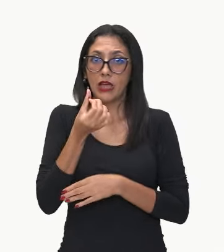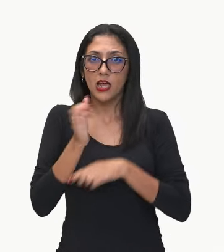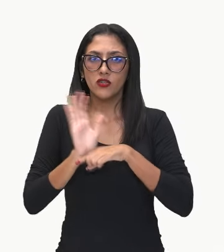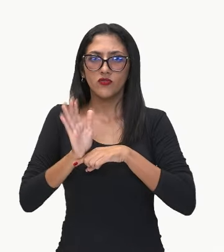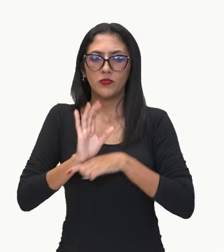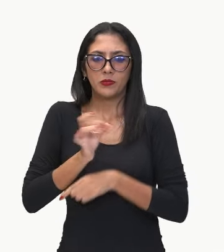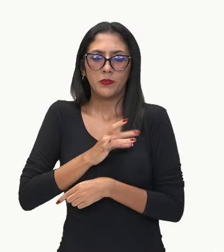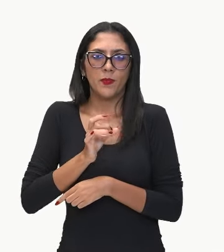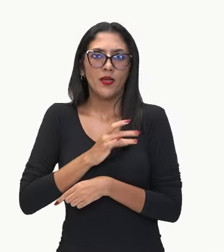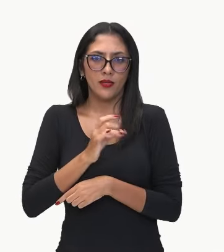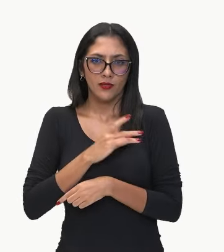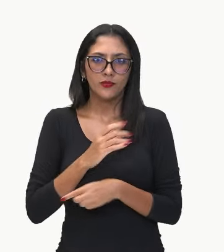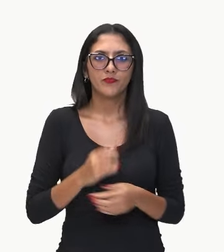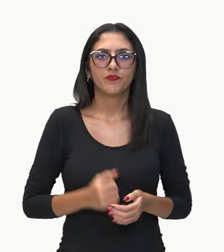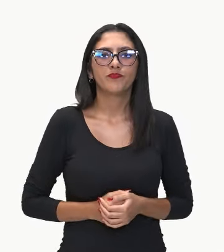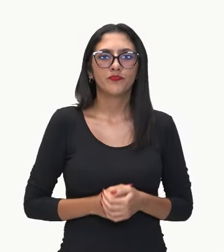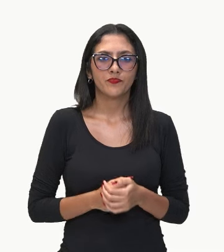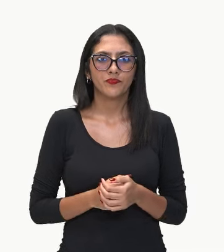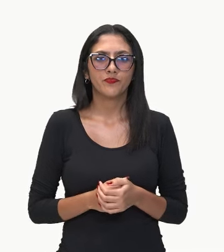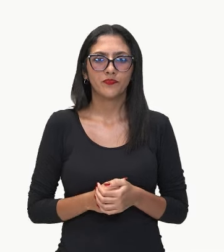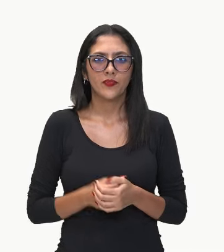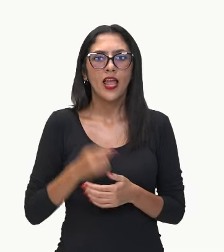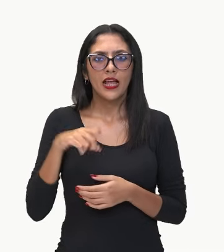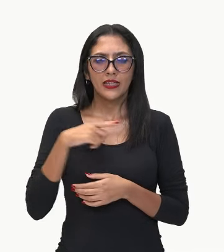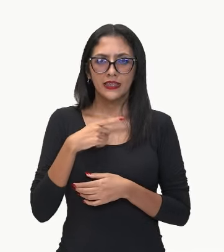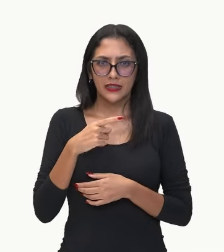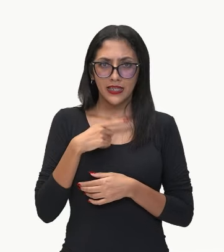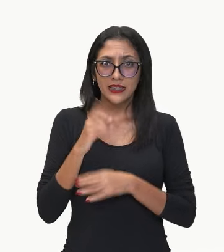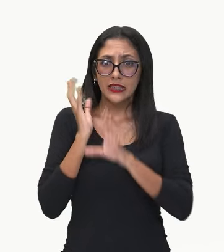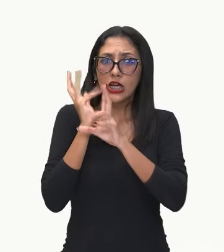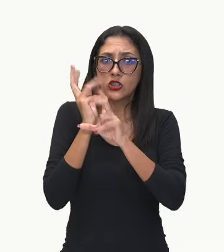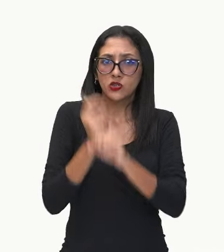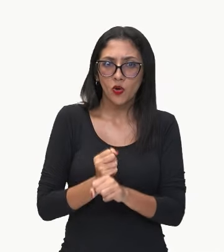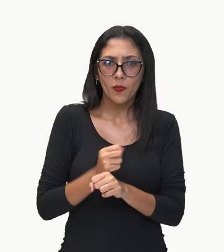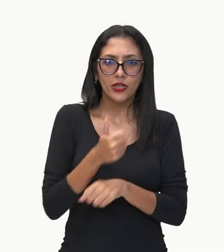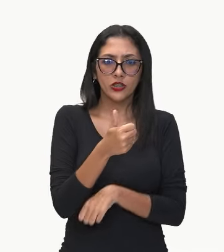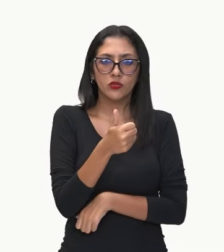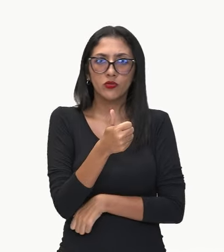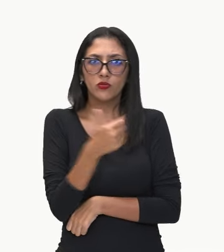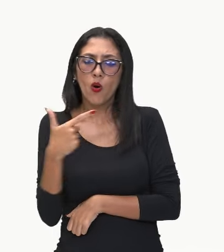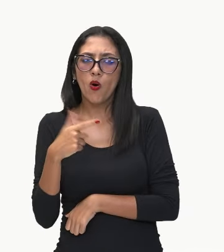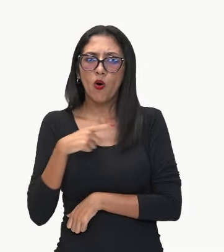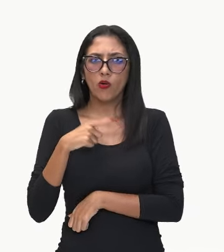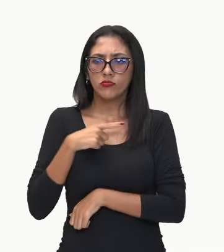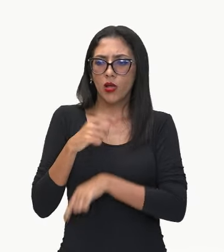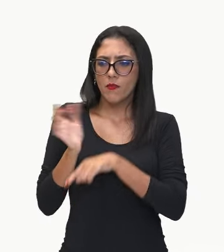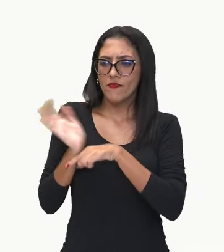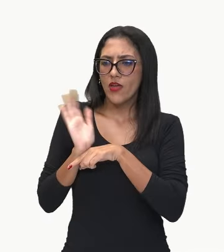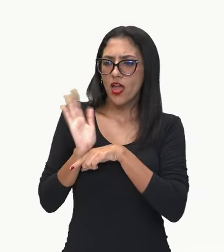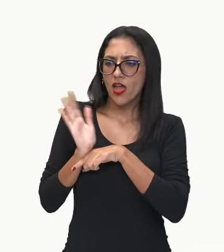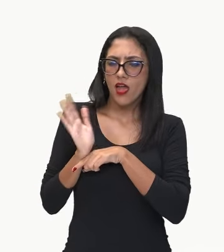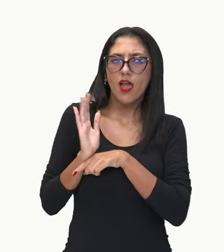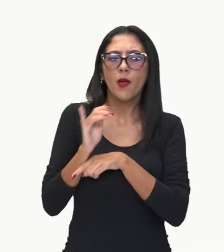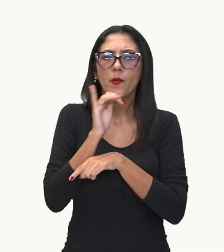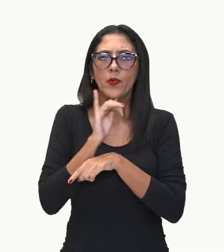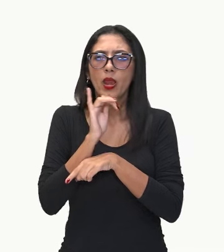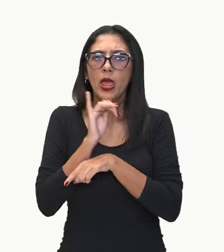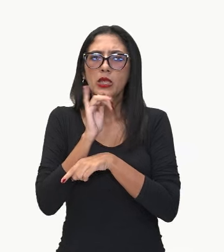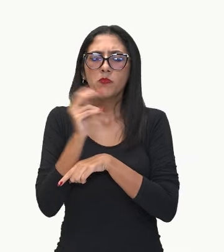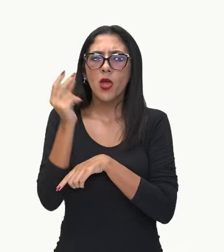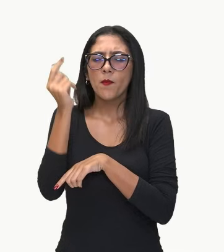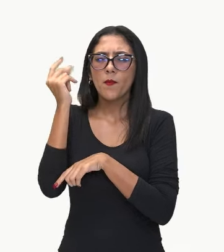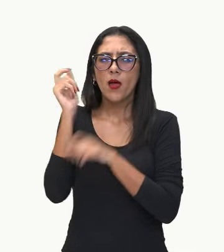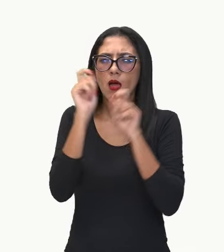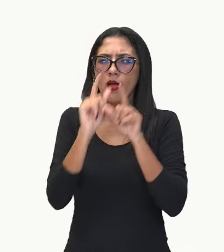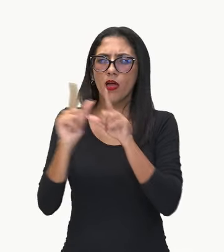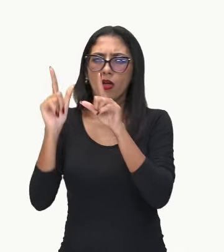Desses filmes, 12 são em preto e branco. Quantos filmes coloridos Pedro tem em sua